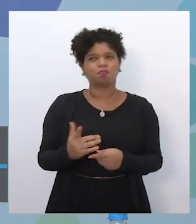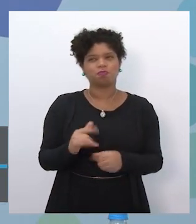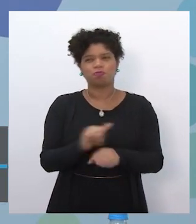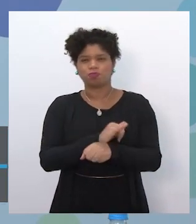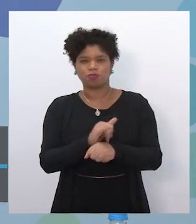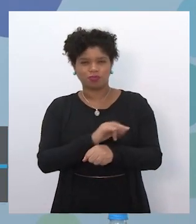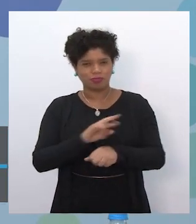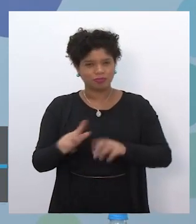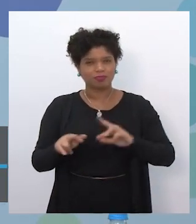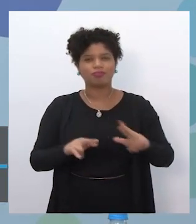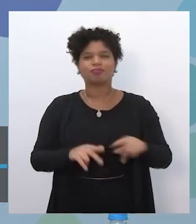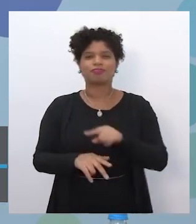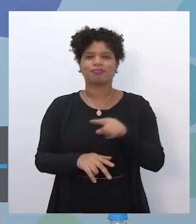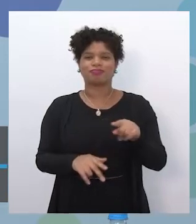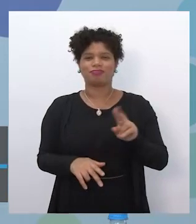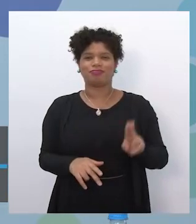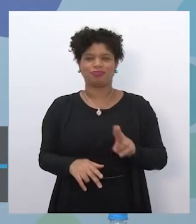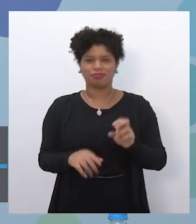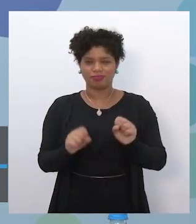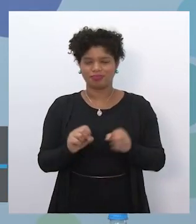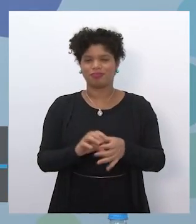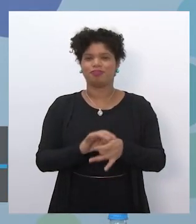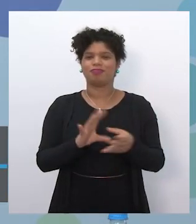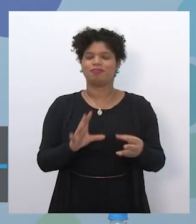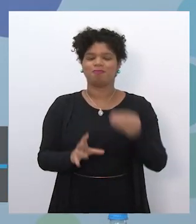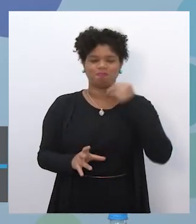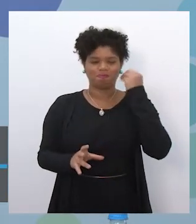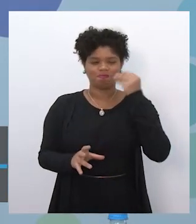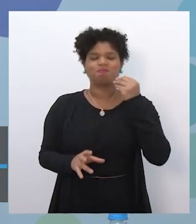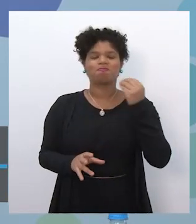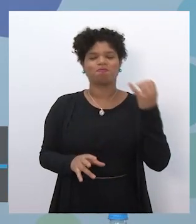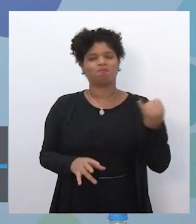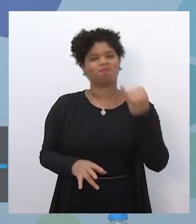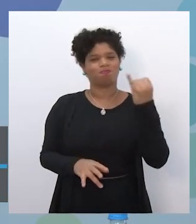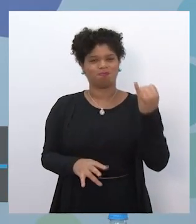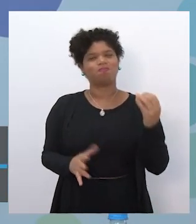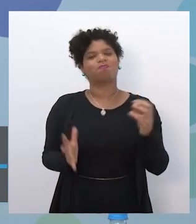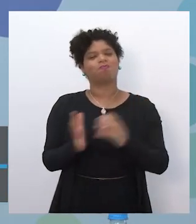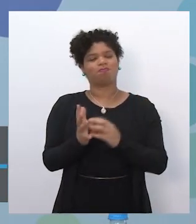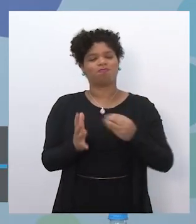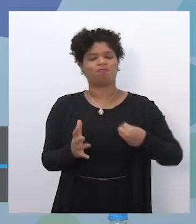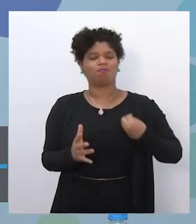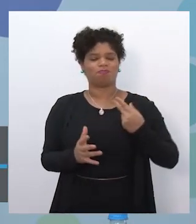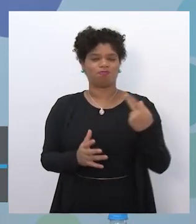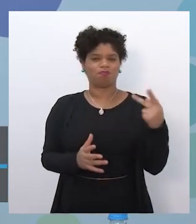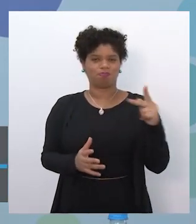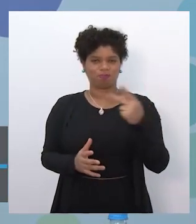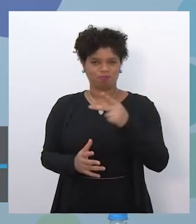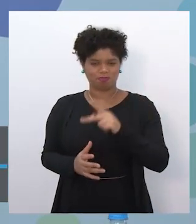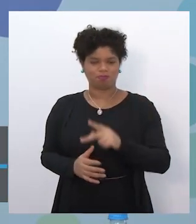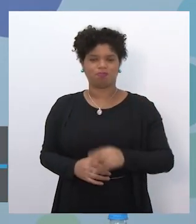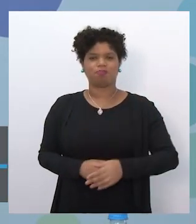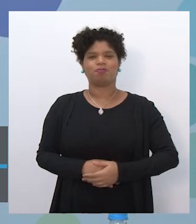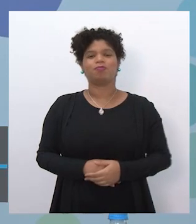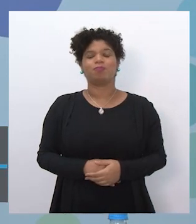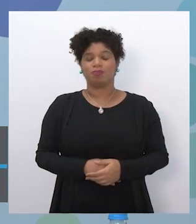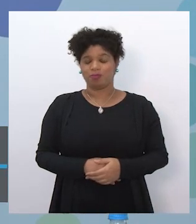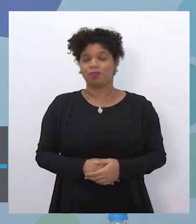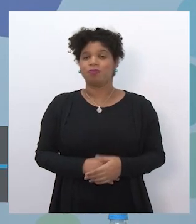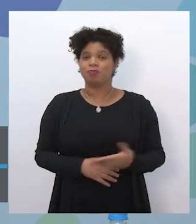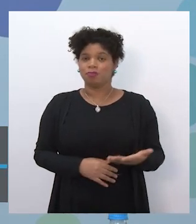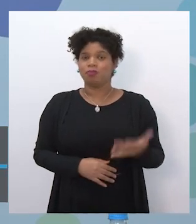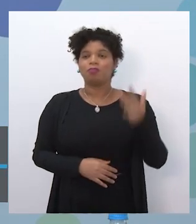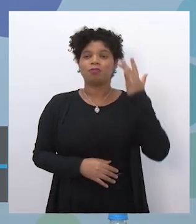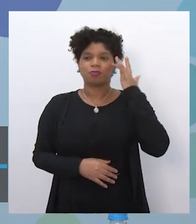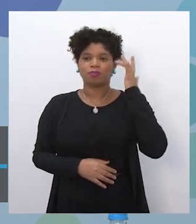e que isso seja uma experiência que seja efetivamente significativa para todos eles. Eu acho que ainda